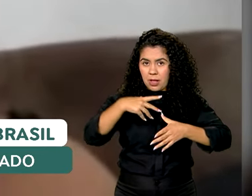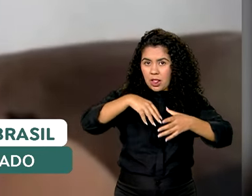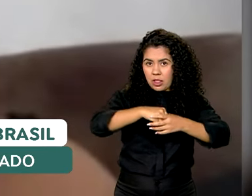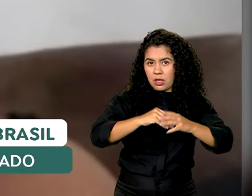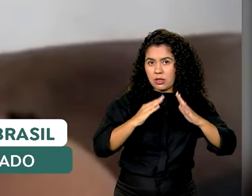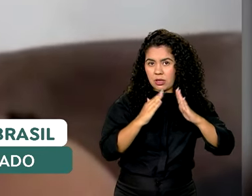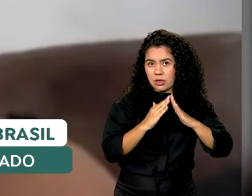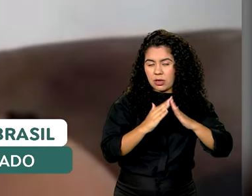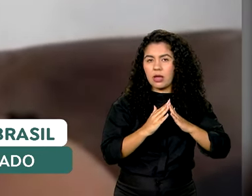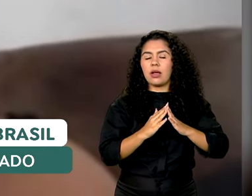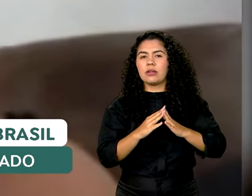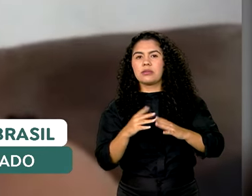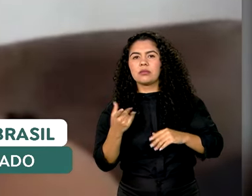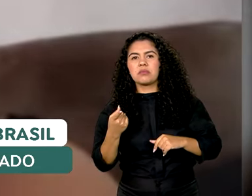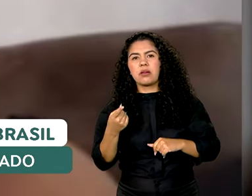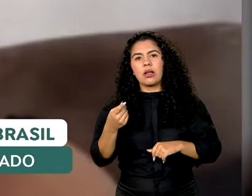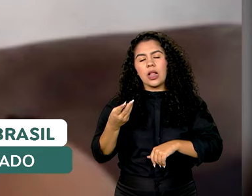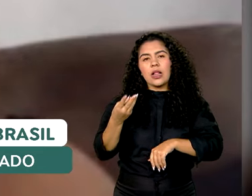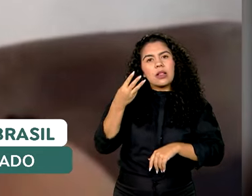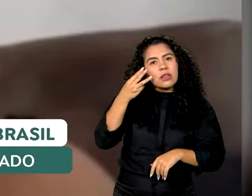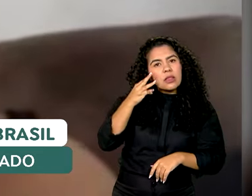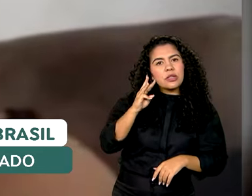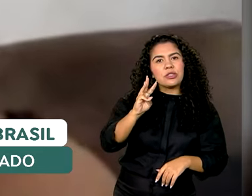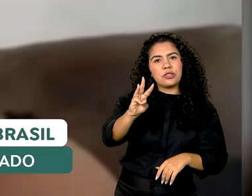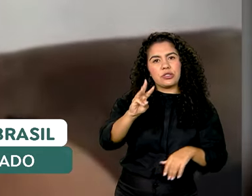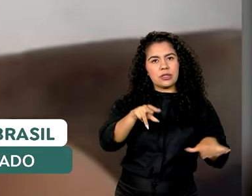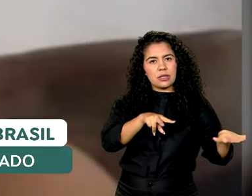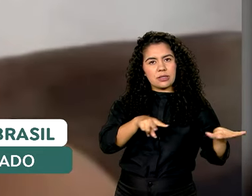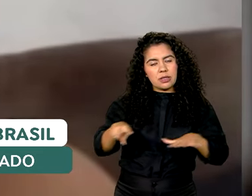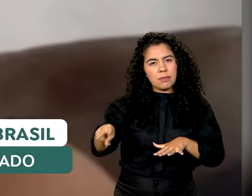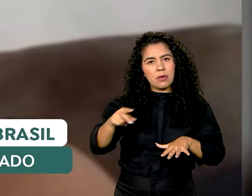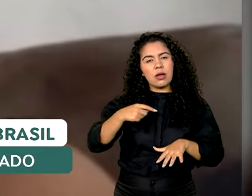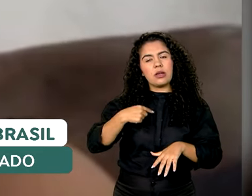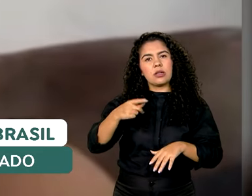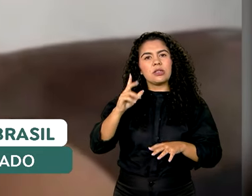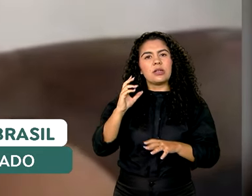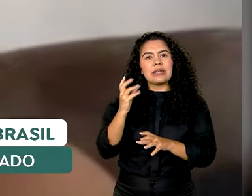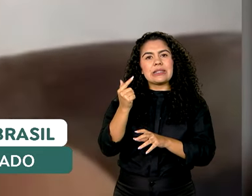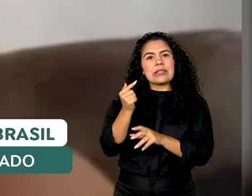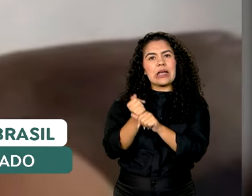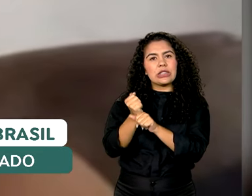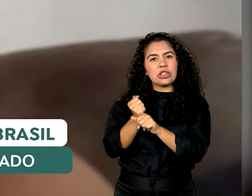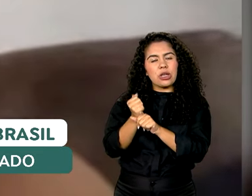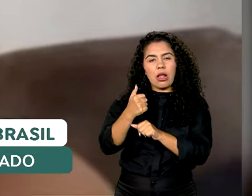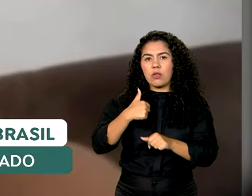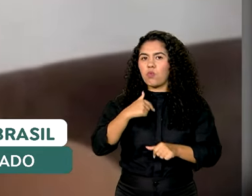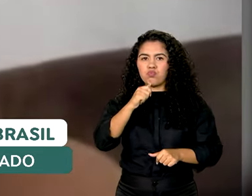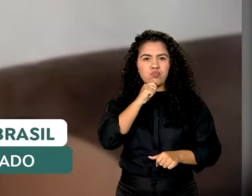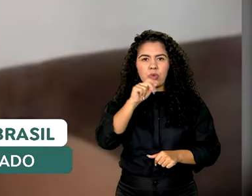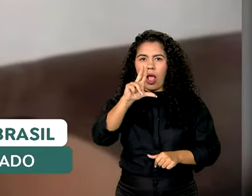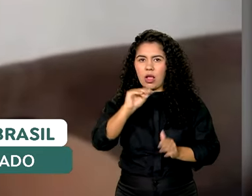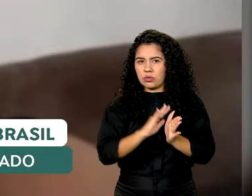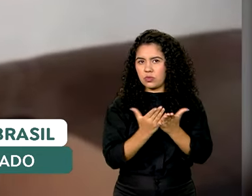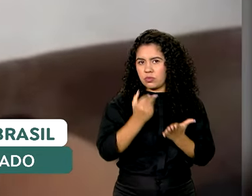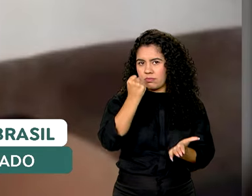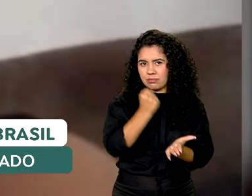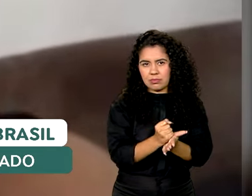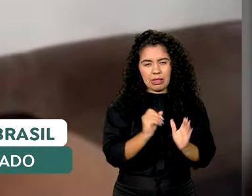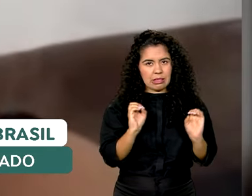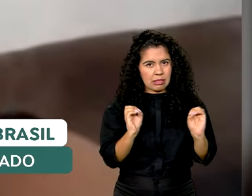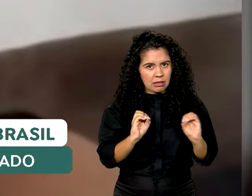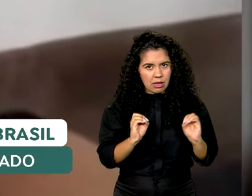trabalho três vezes na semana, já numa casa já há sete anos. Não sou registrada, eu até